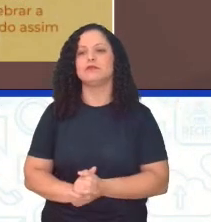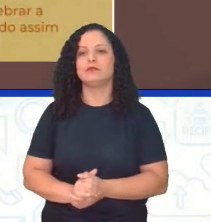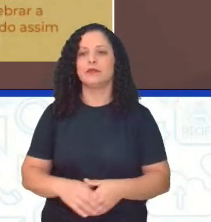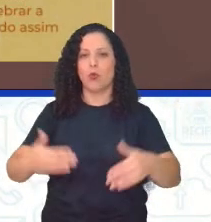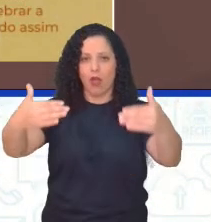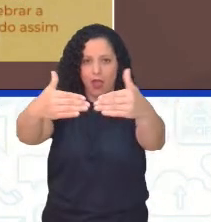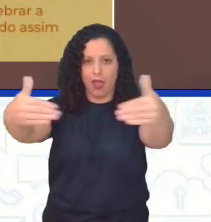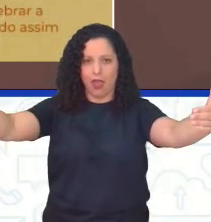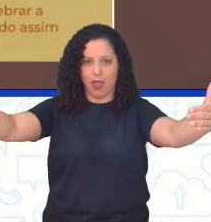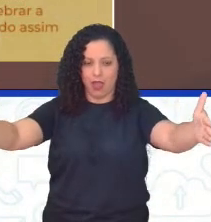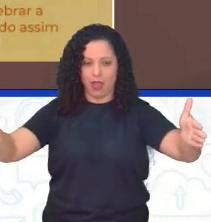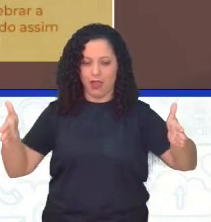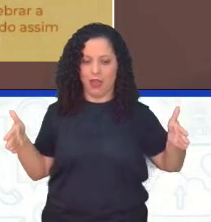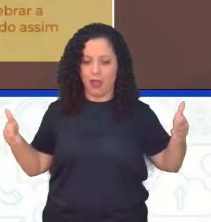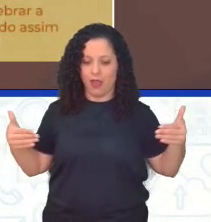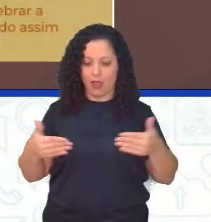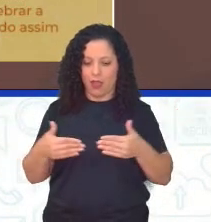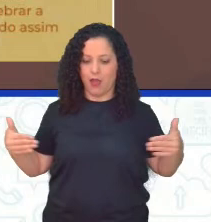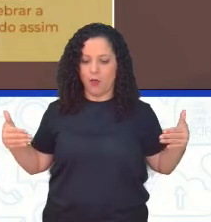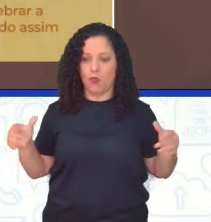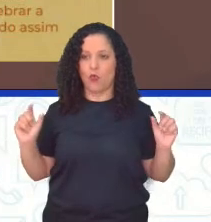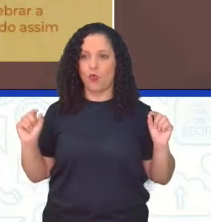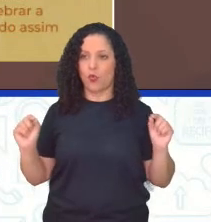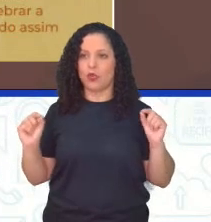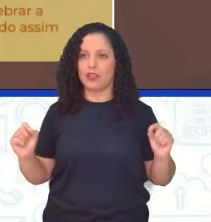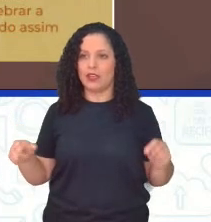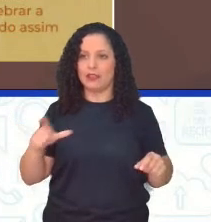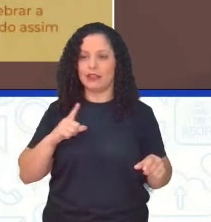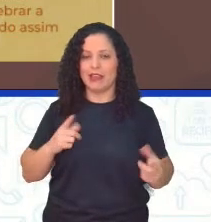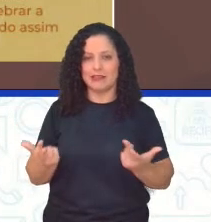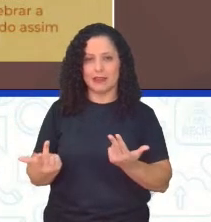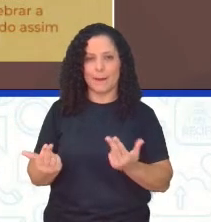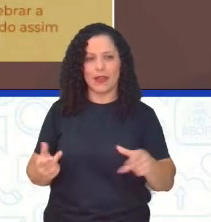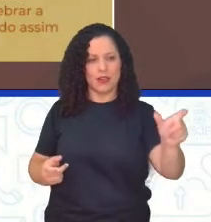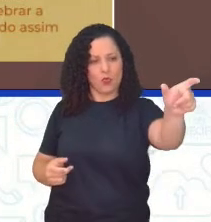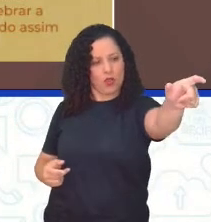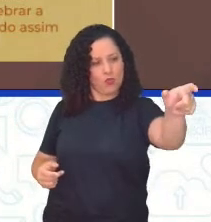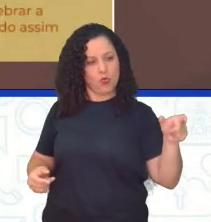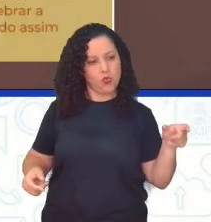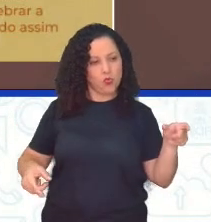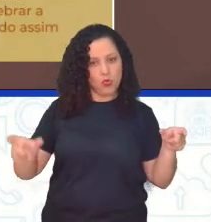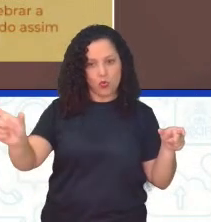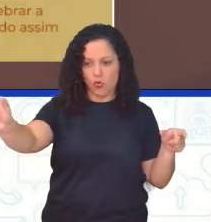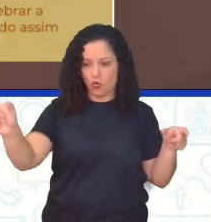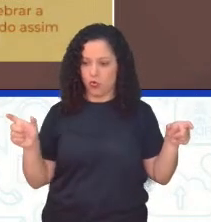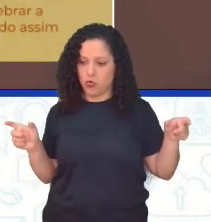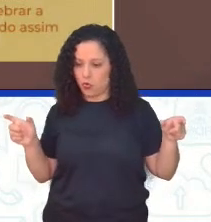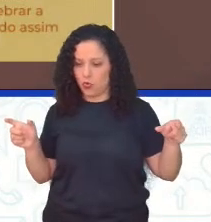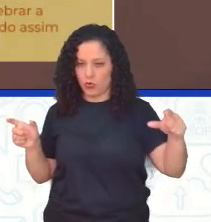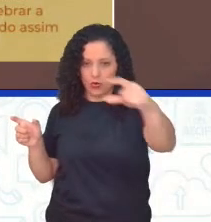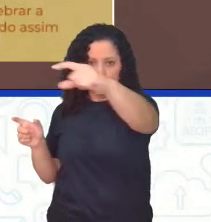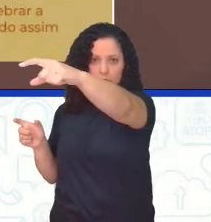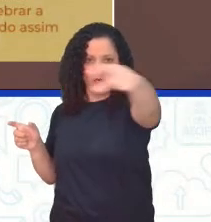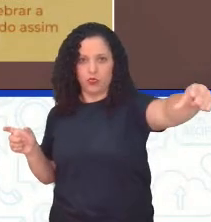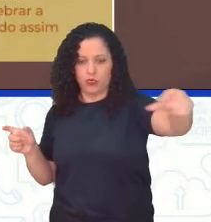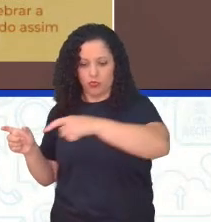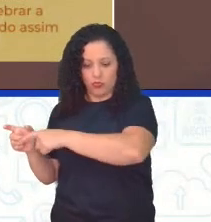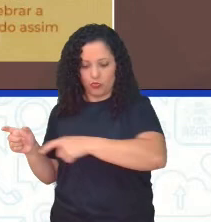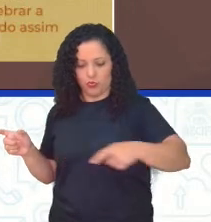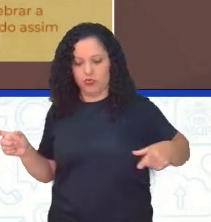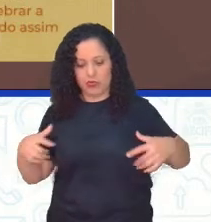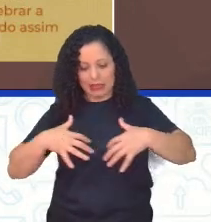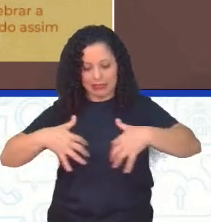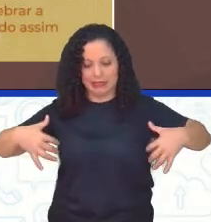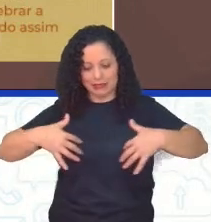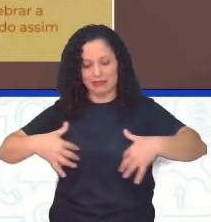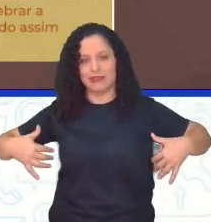redor dessa área que vai ser queimada, ele faz aí como uma vala, percebe, Gilson? Ele tira toda a vegetação, deixa só na terra, né, no solo,